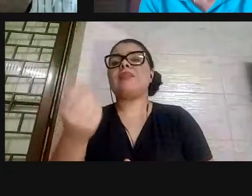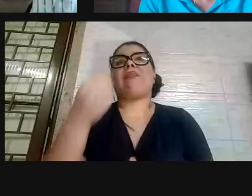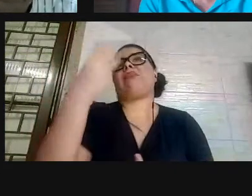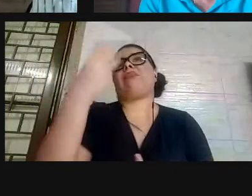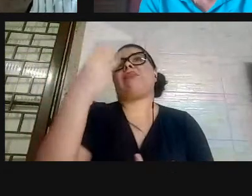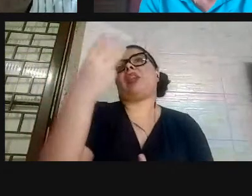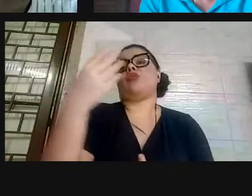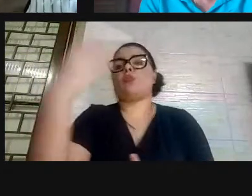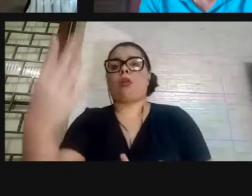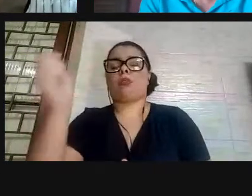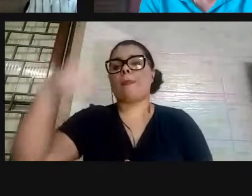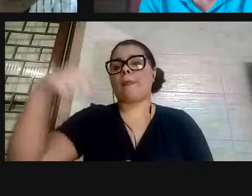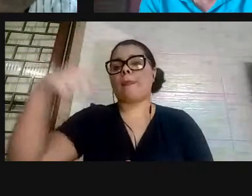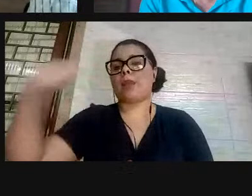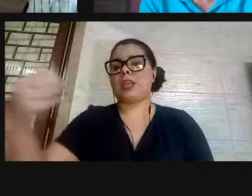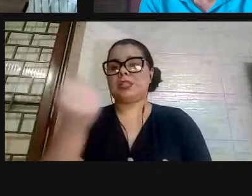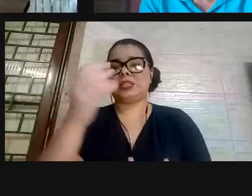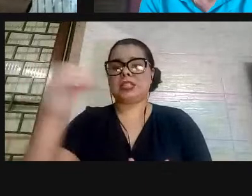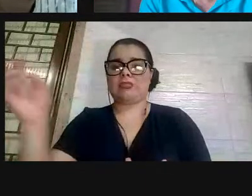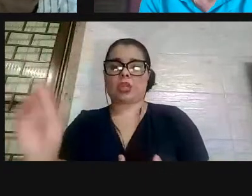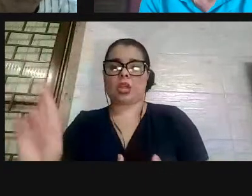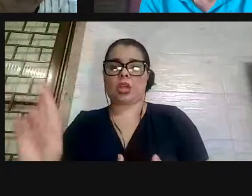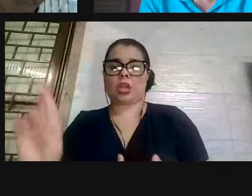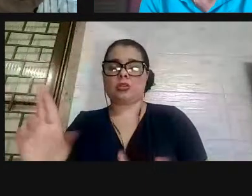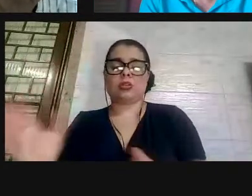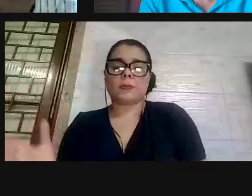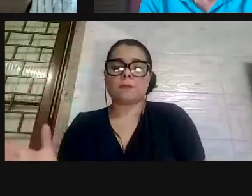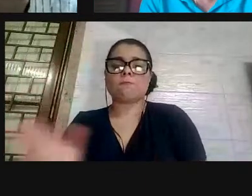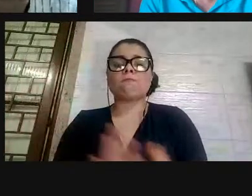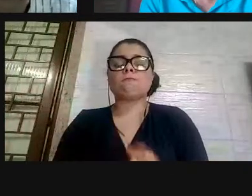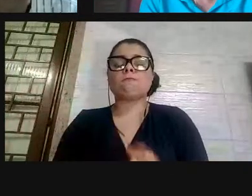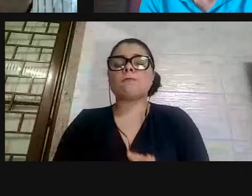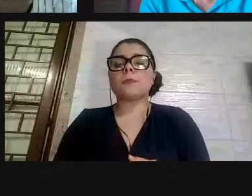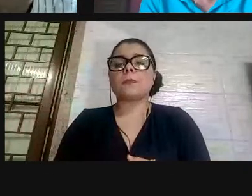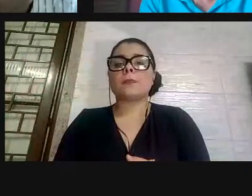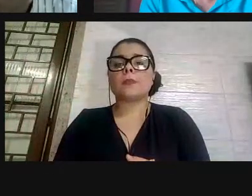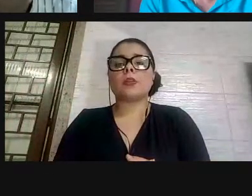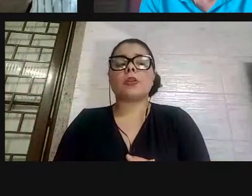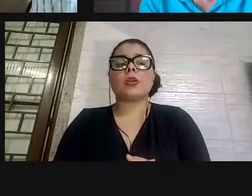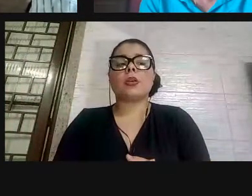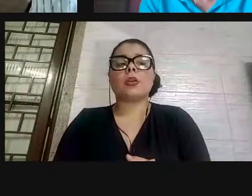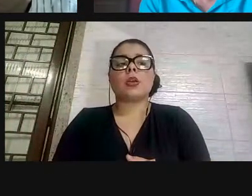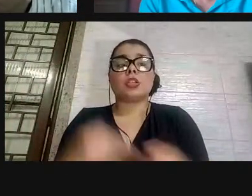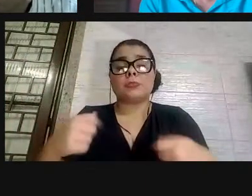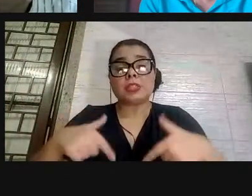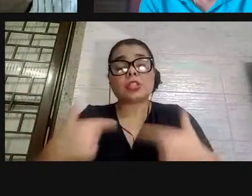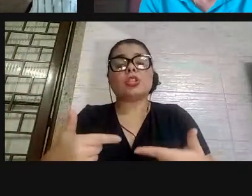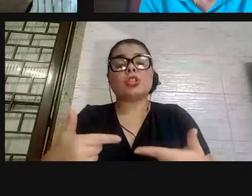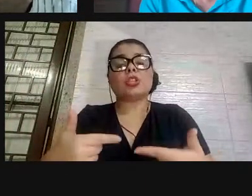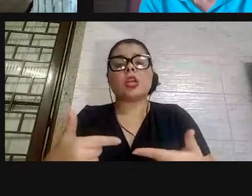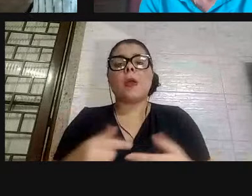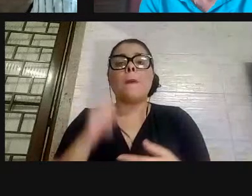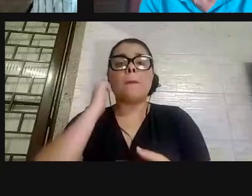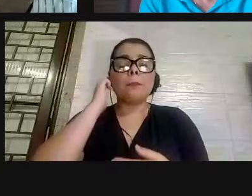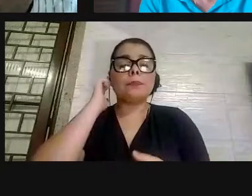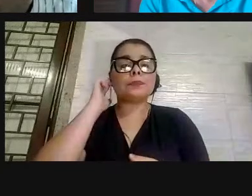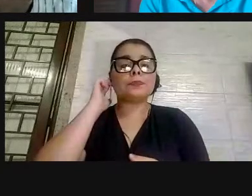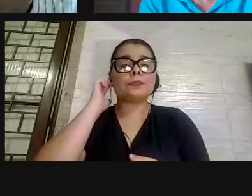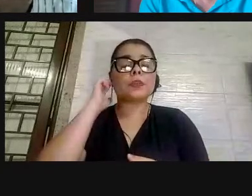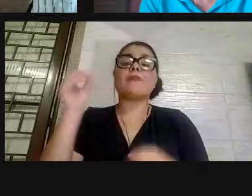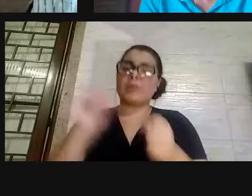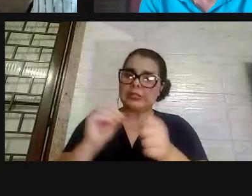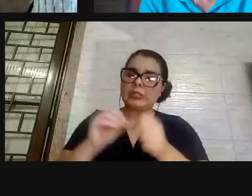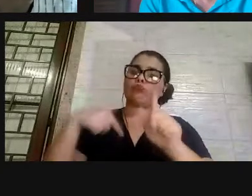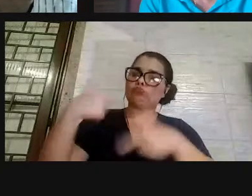e 600 reais, nós fazemos isso nas nossas escolas, vocês estão fazendo aí, nós estamos fazendo aqui, nós estamos fazendo esse trabalho social,